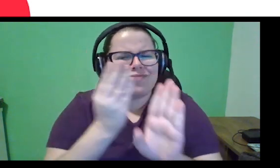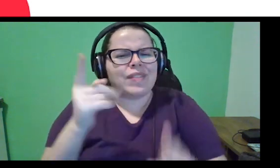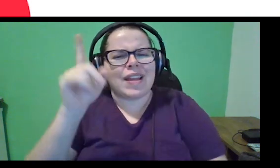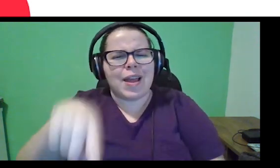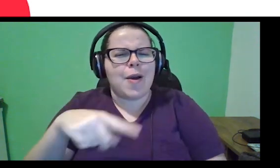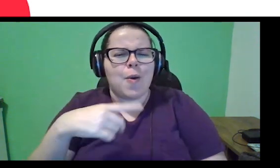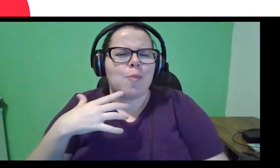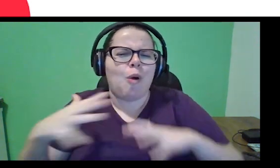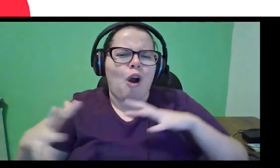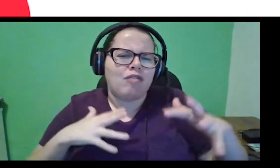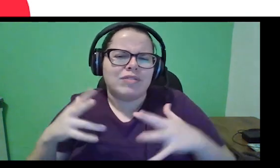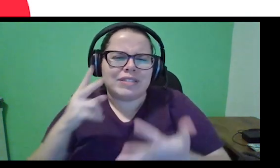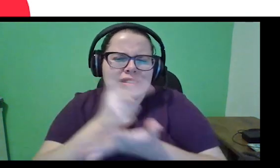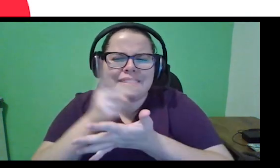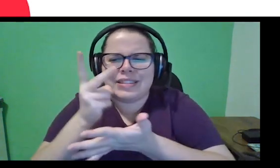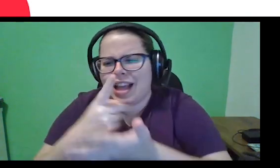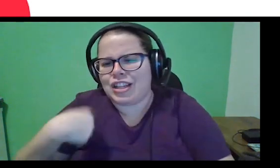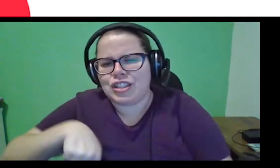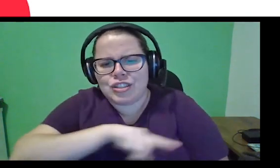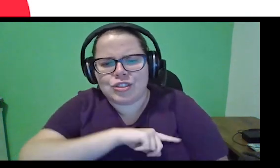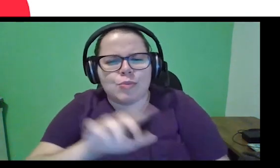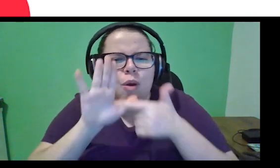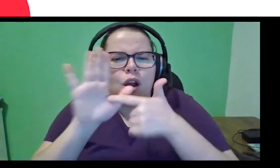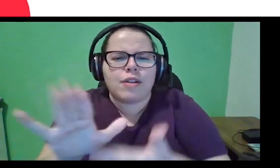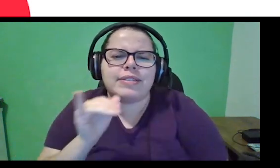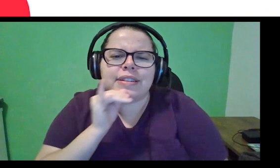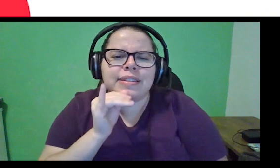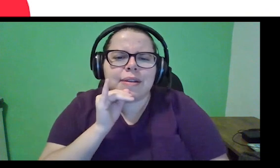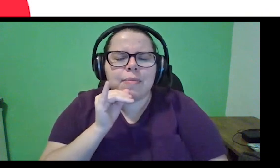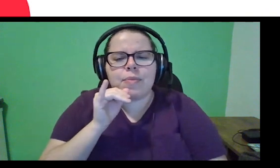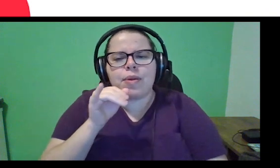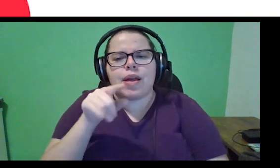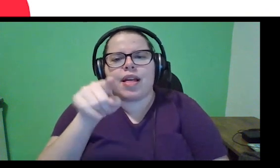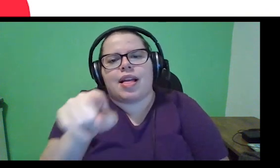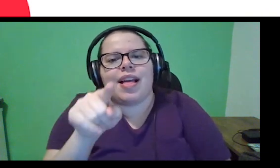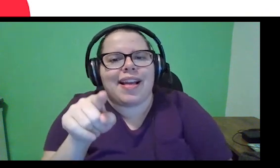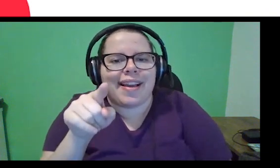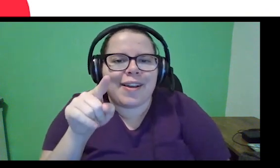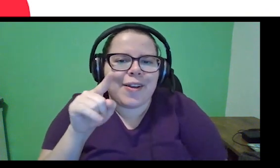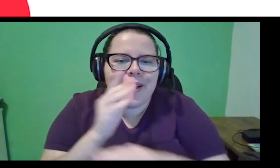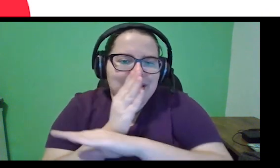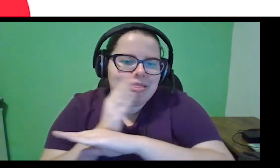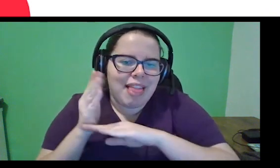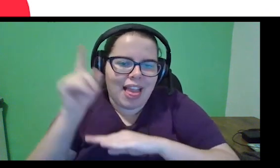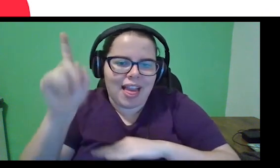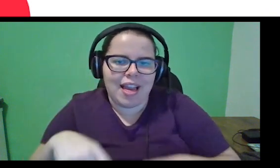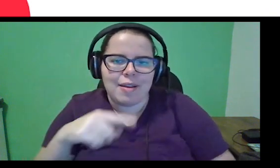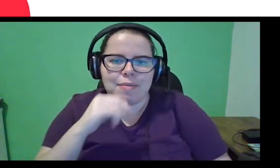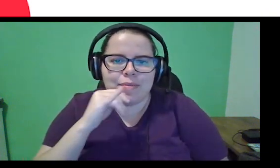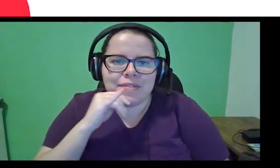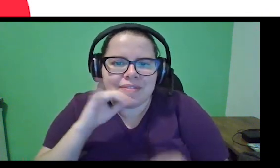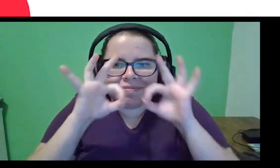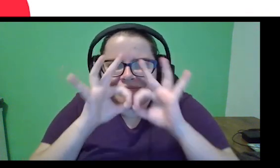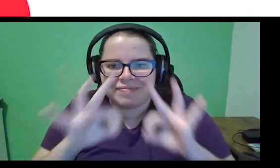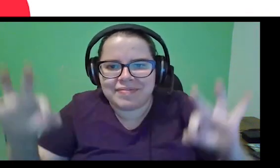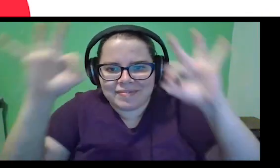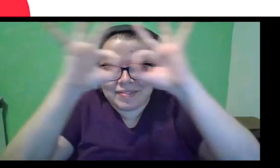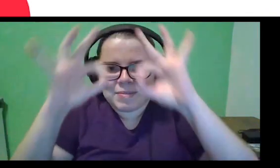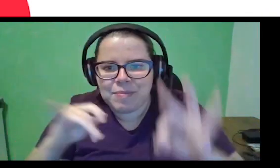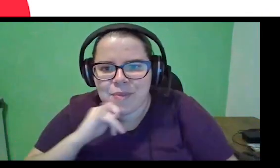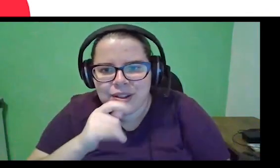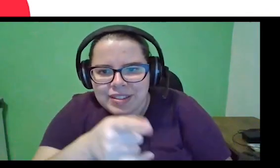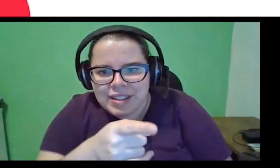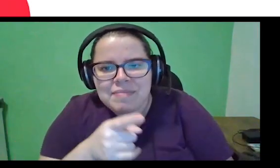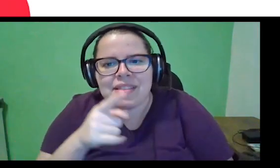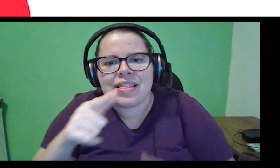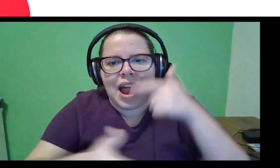primeiros movimentos sempre. Trouxe um exemplo aqui para vocês, onde o maior gap aqui seria de React, né, por exemplo, e aí a gente